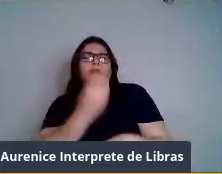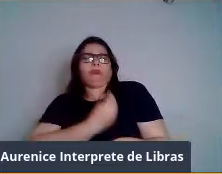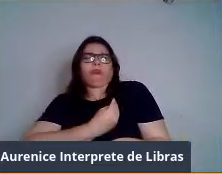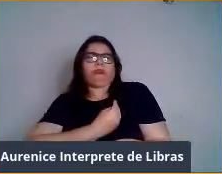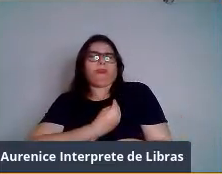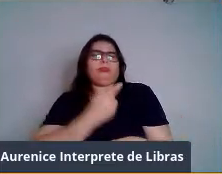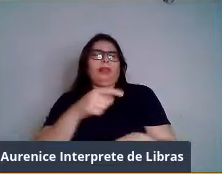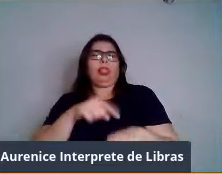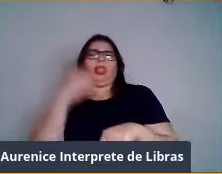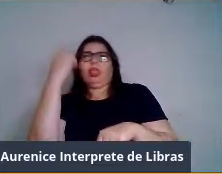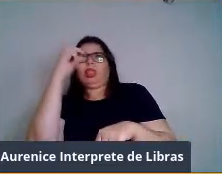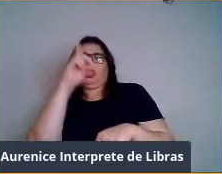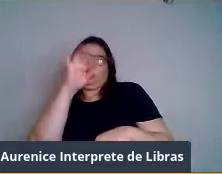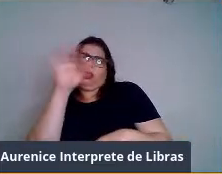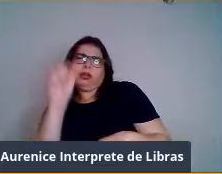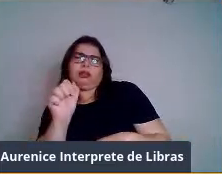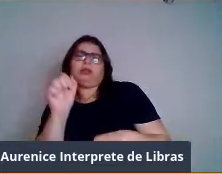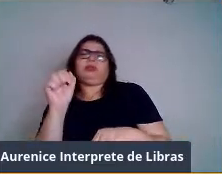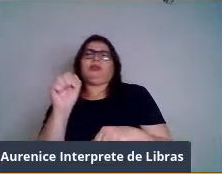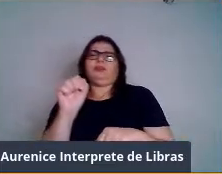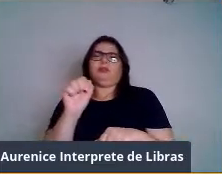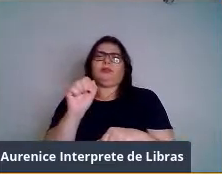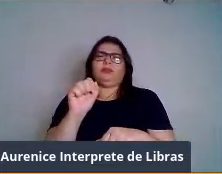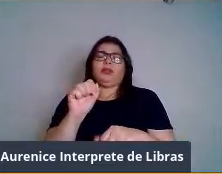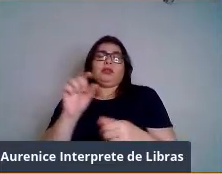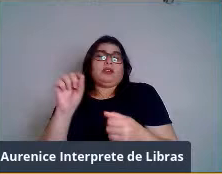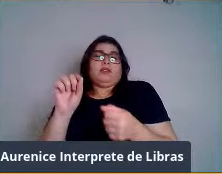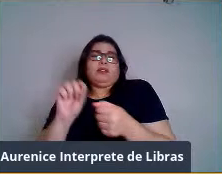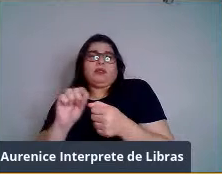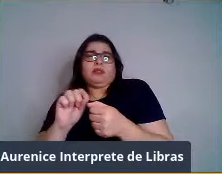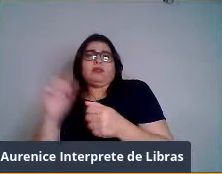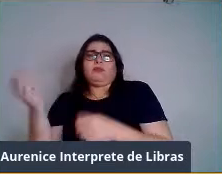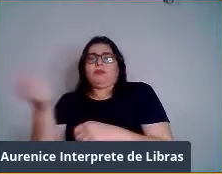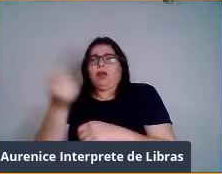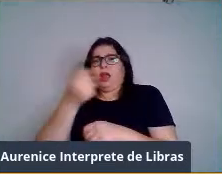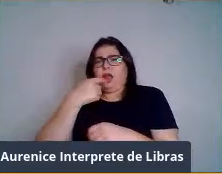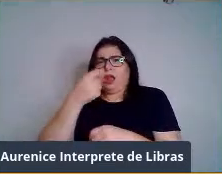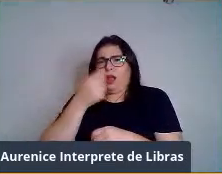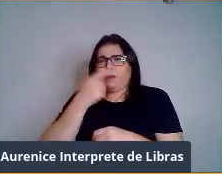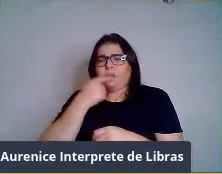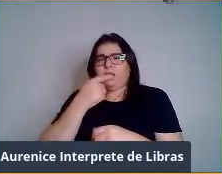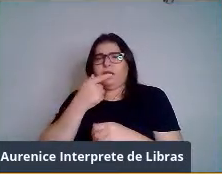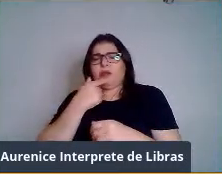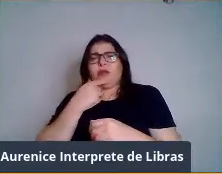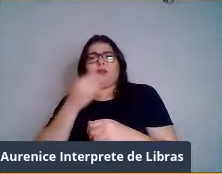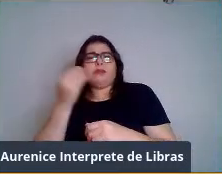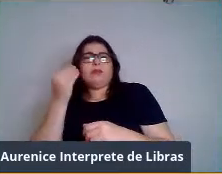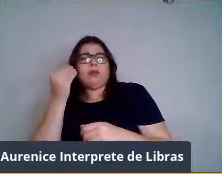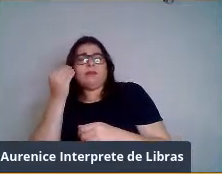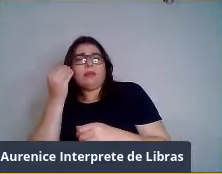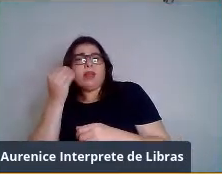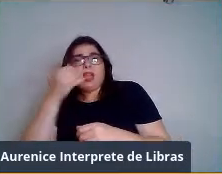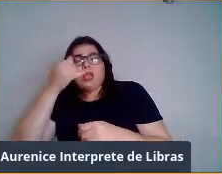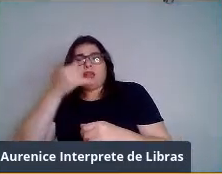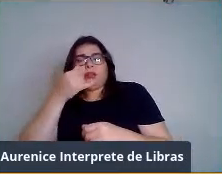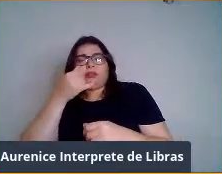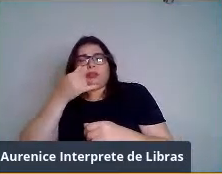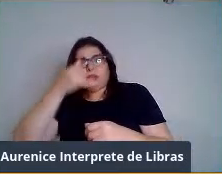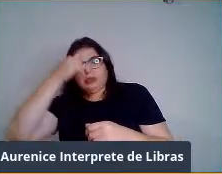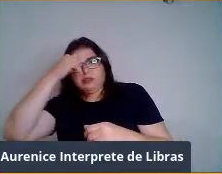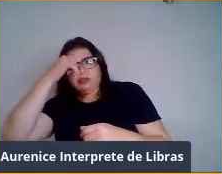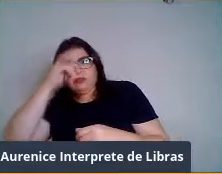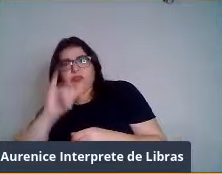agir como um remédio de prevenção para todas as doenças, todos os males. Vocês veem que não é só